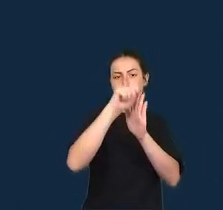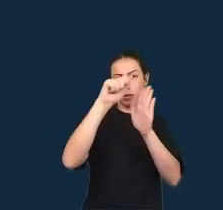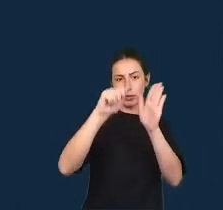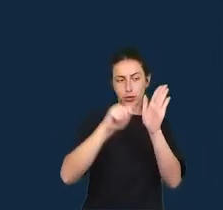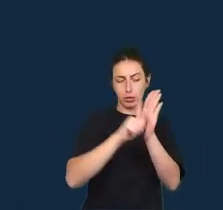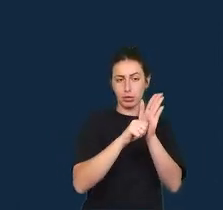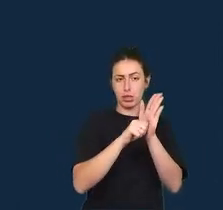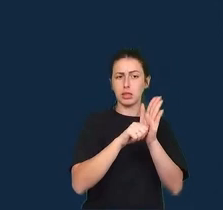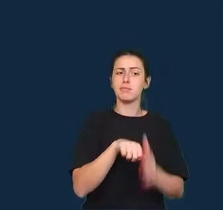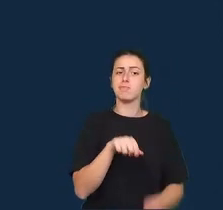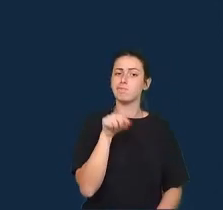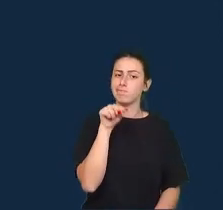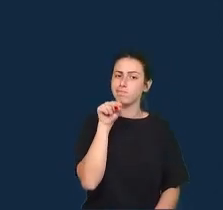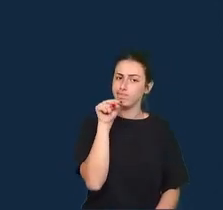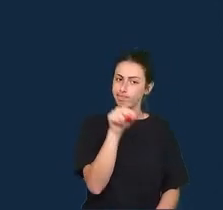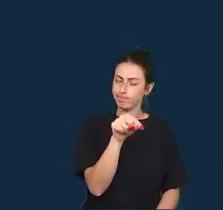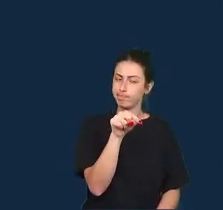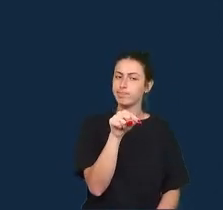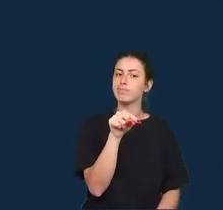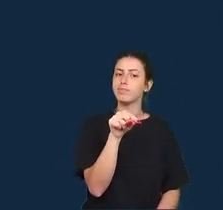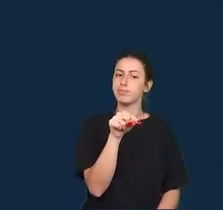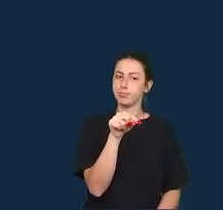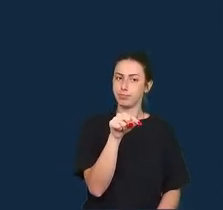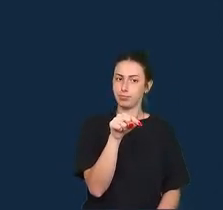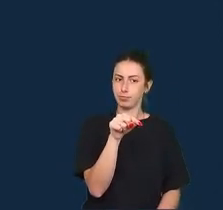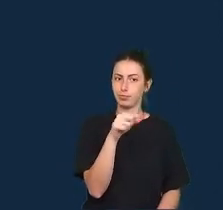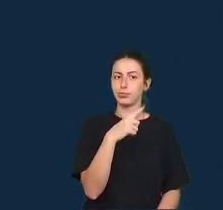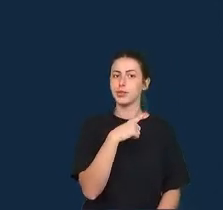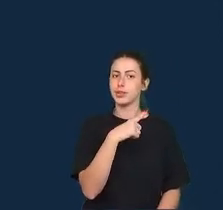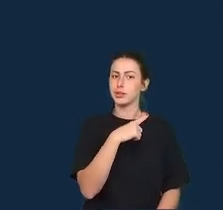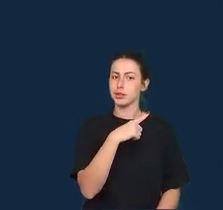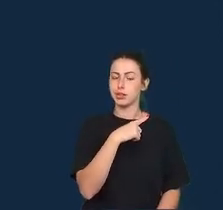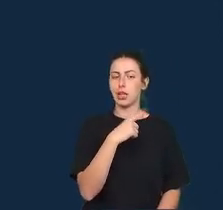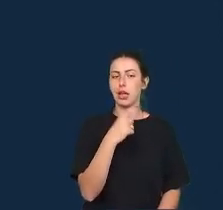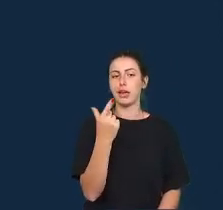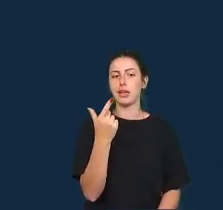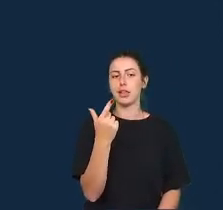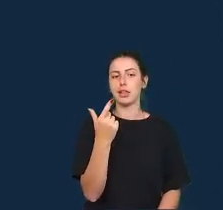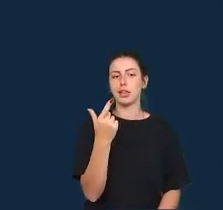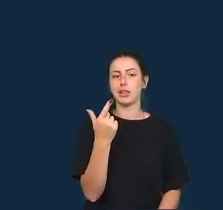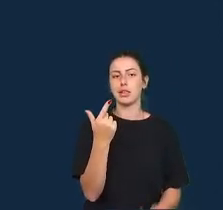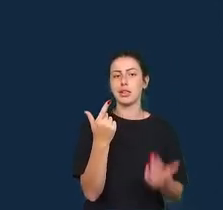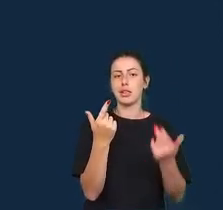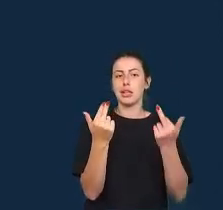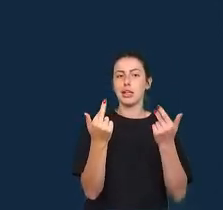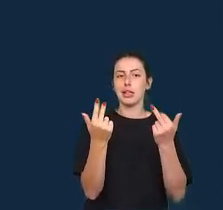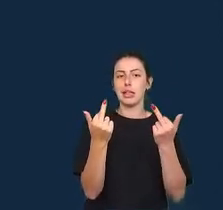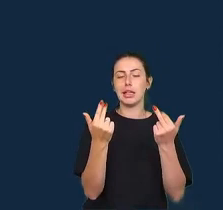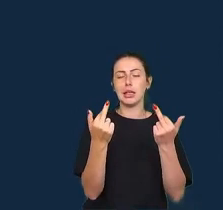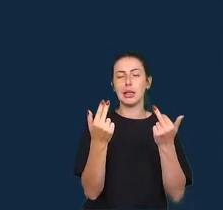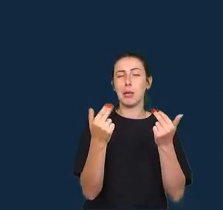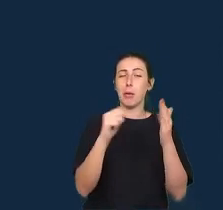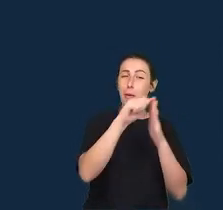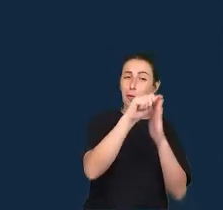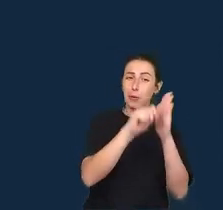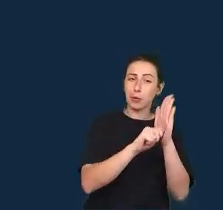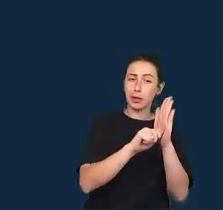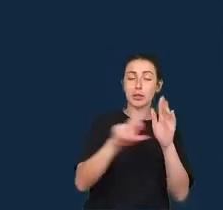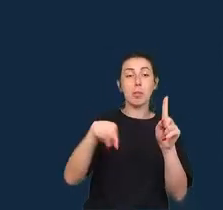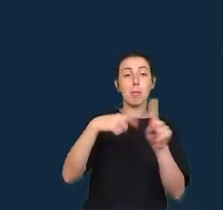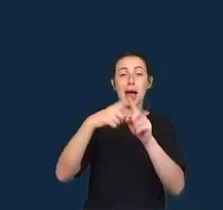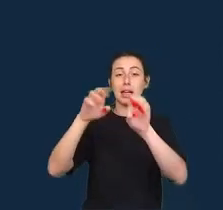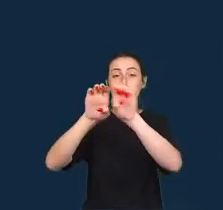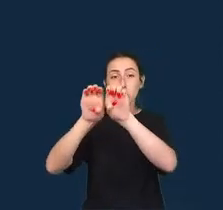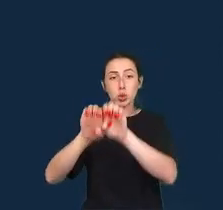que faz um escrutínio de algoritmos e de infraestruturas de dados e no mundo de dados